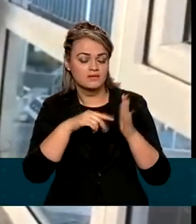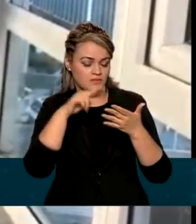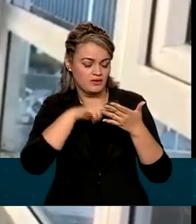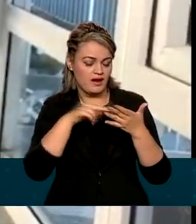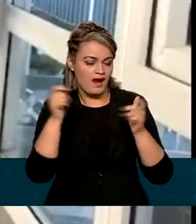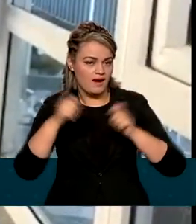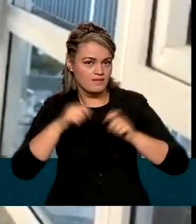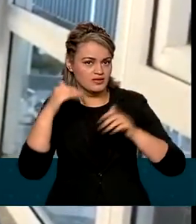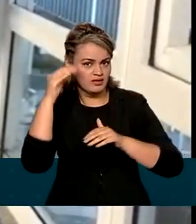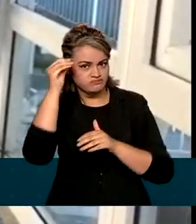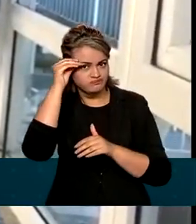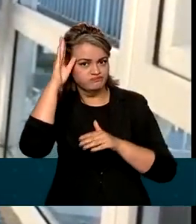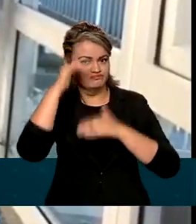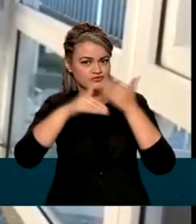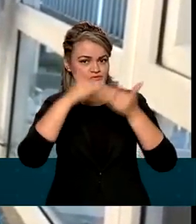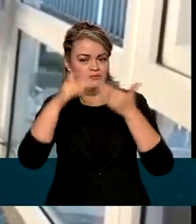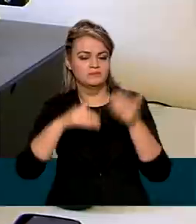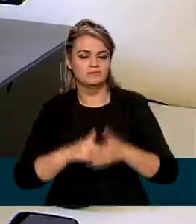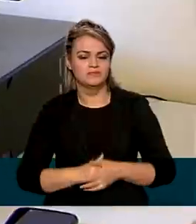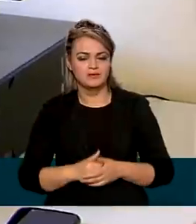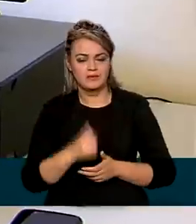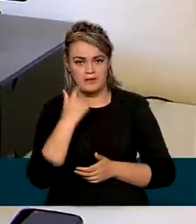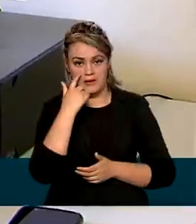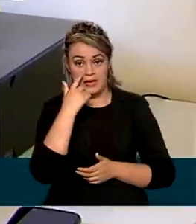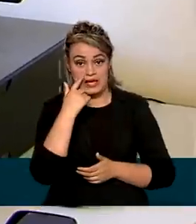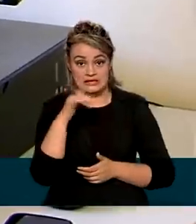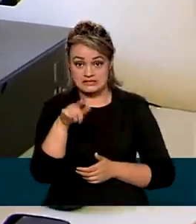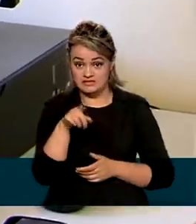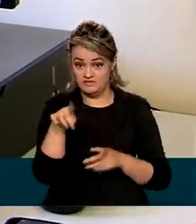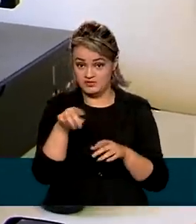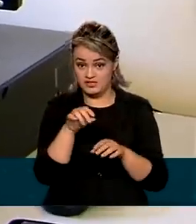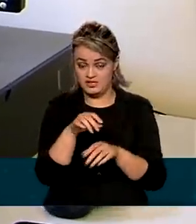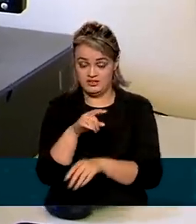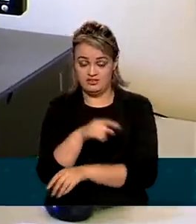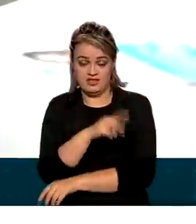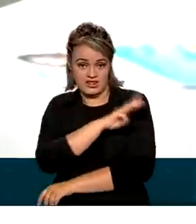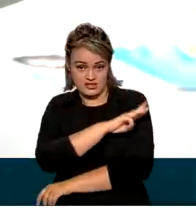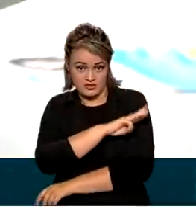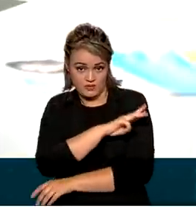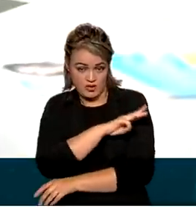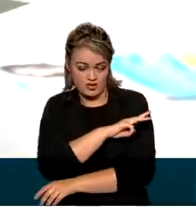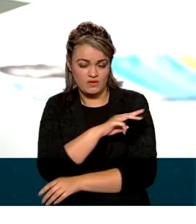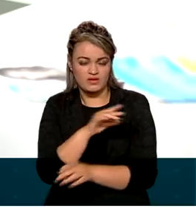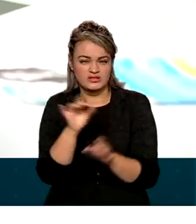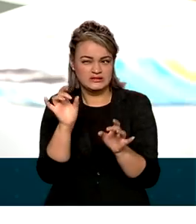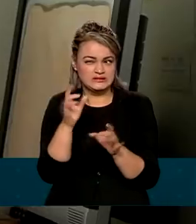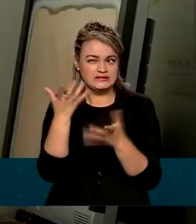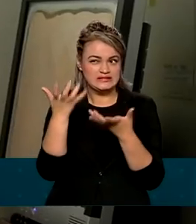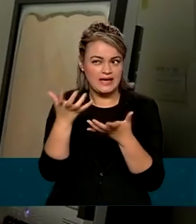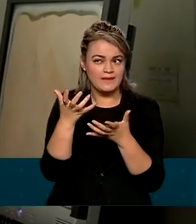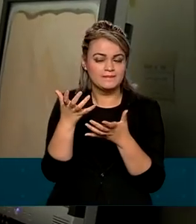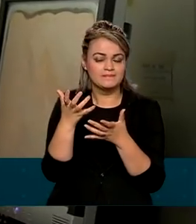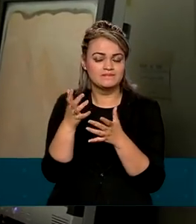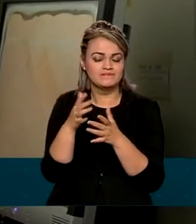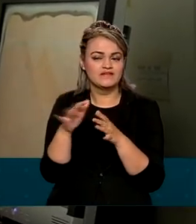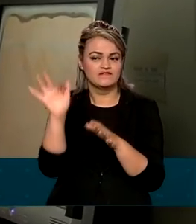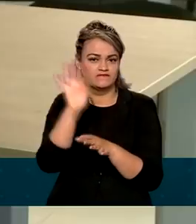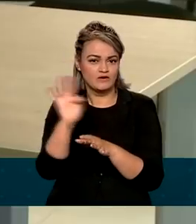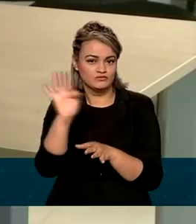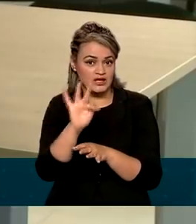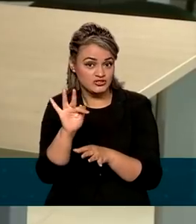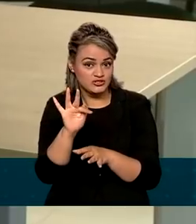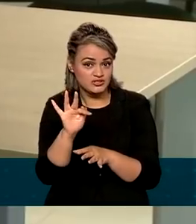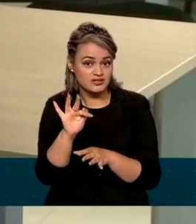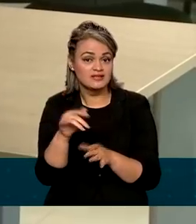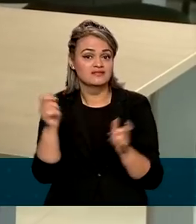capacidade e necessidade de intervenção de problemas. Se você está no ensino médio e sonha em entrar na universidade, ainda há